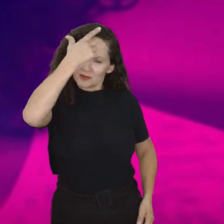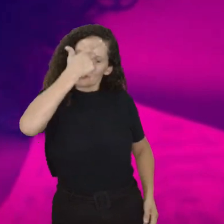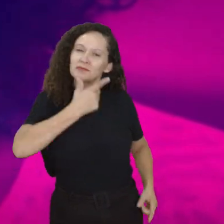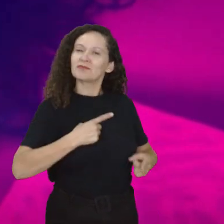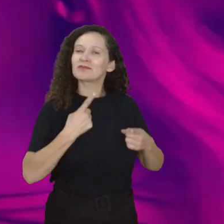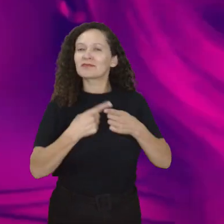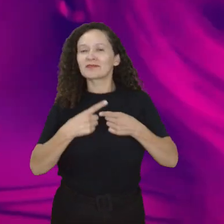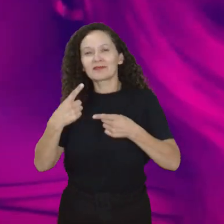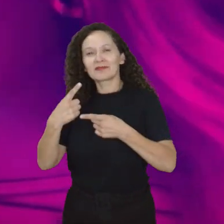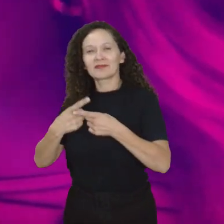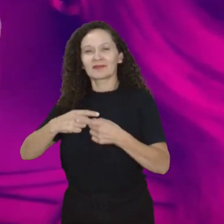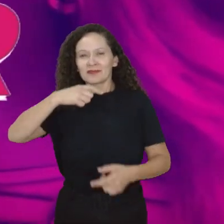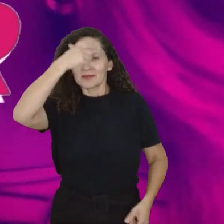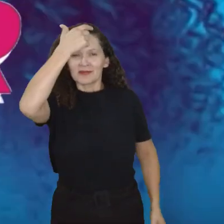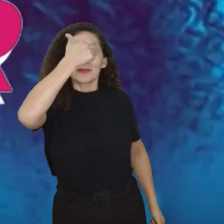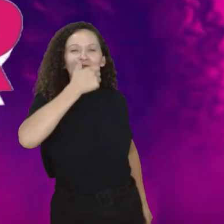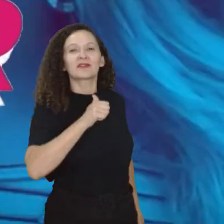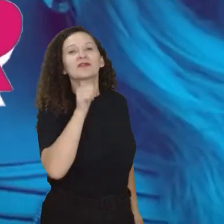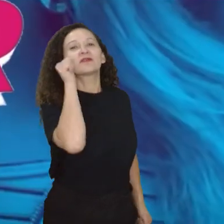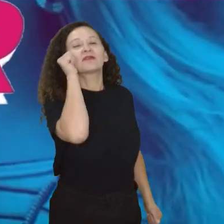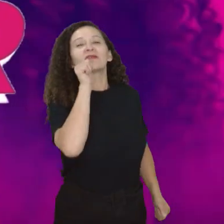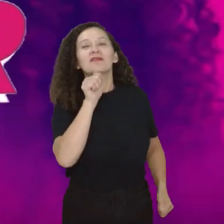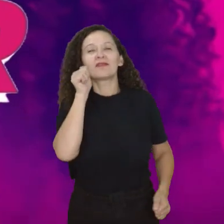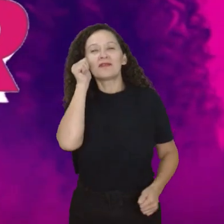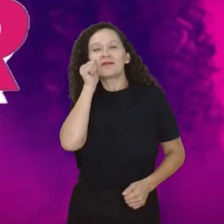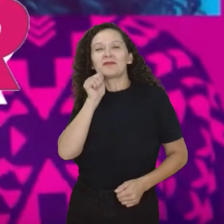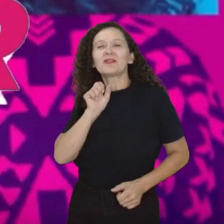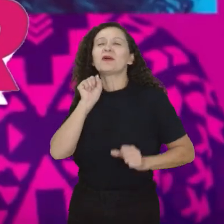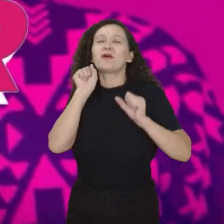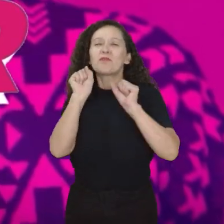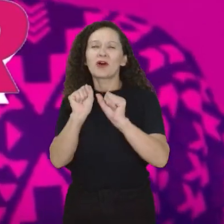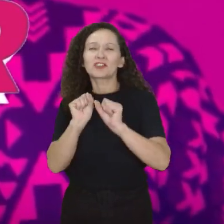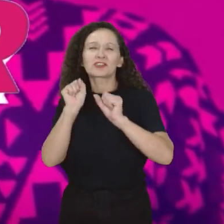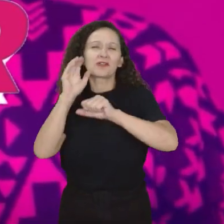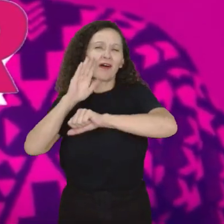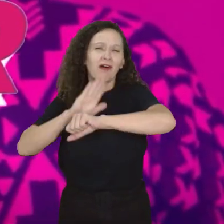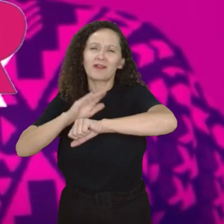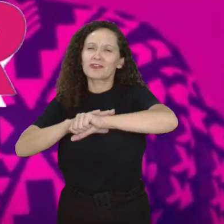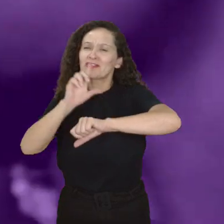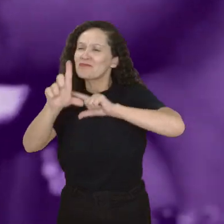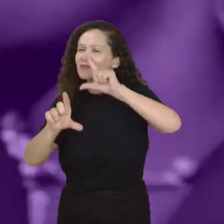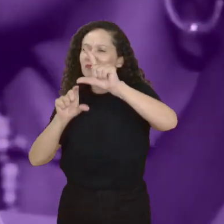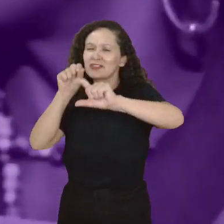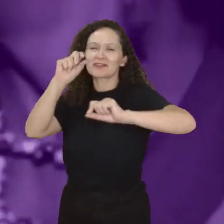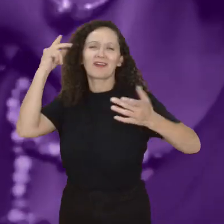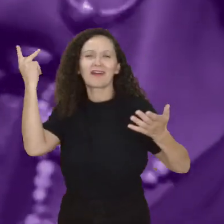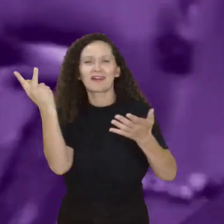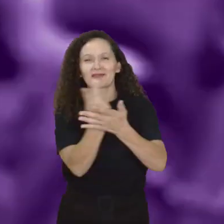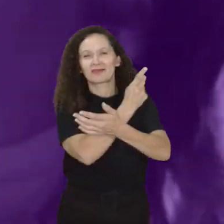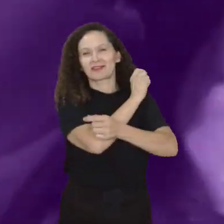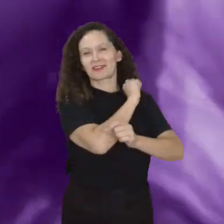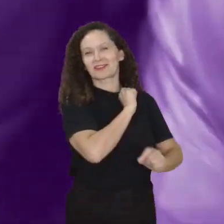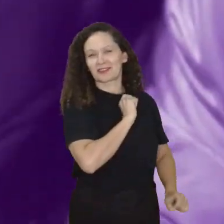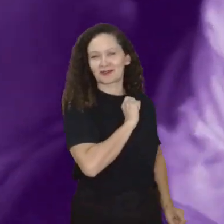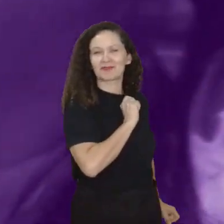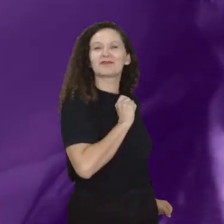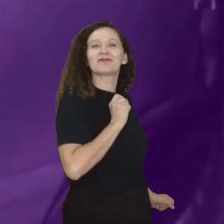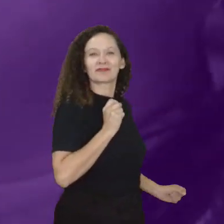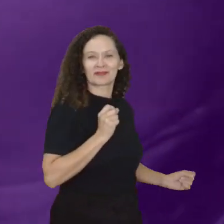Porque eu sou mulher Pra fazer